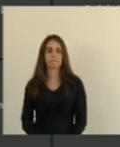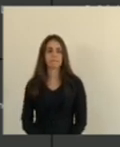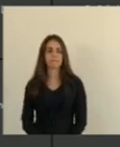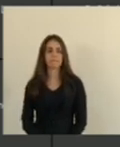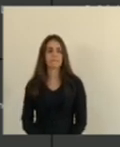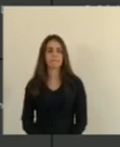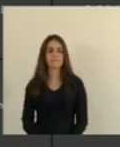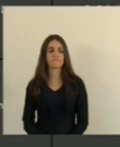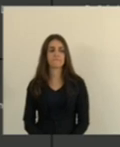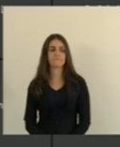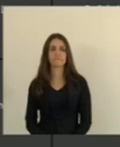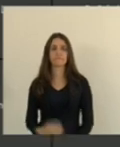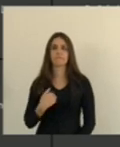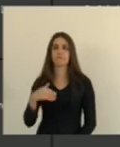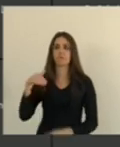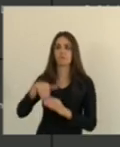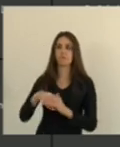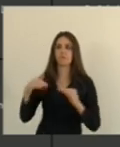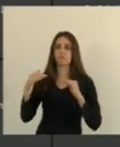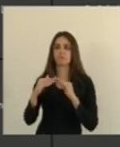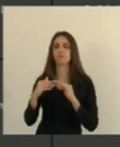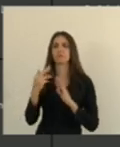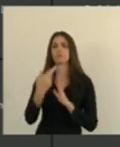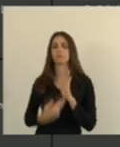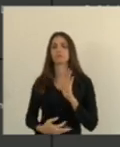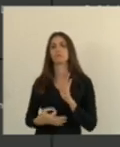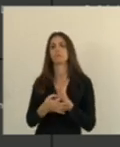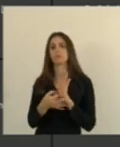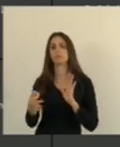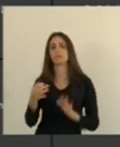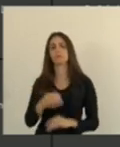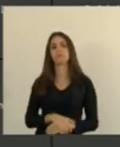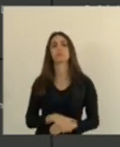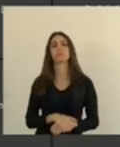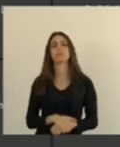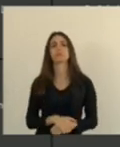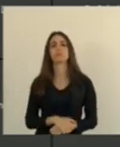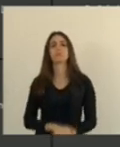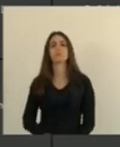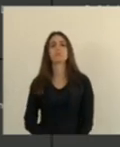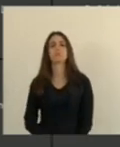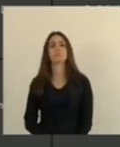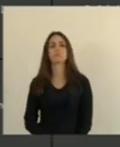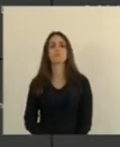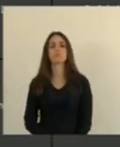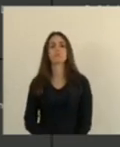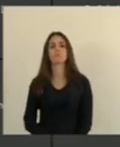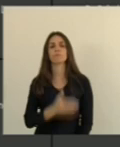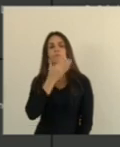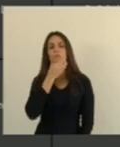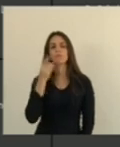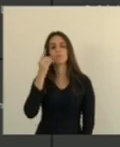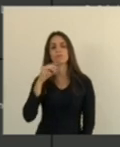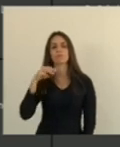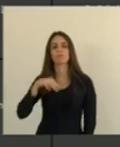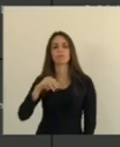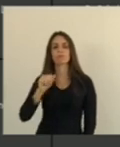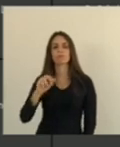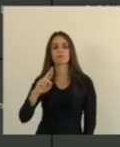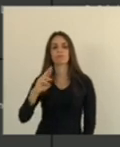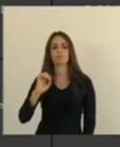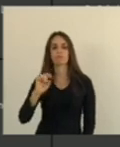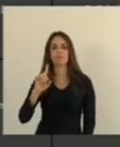deputado com o relator meu presidente marco garcia deputado marco com o relator deputado marcelo santos e deputado com